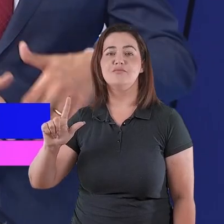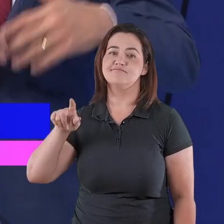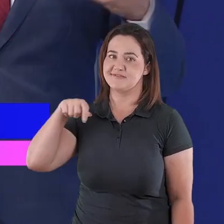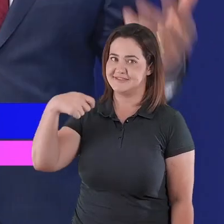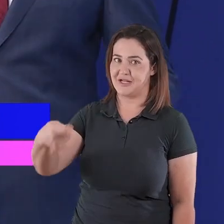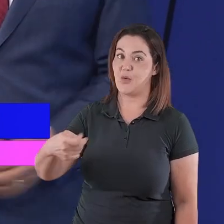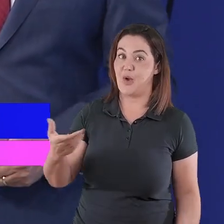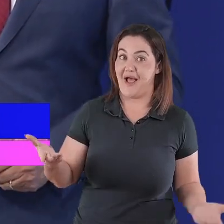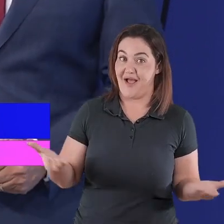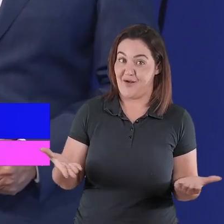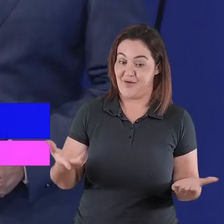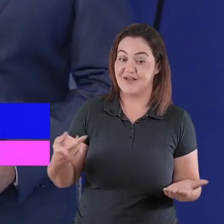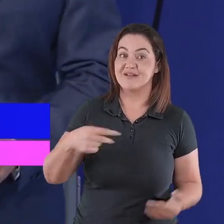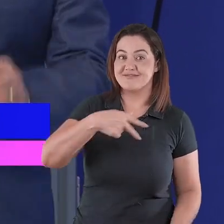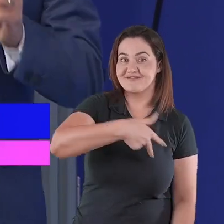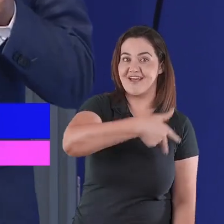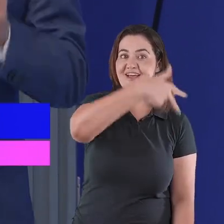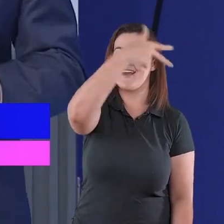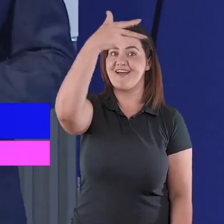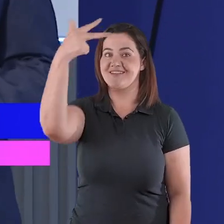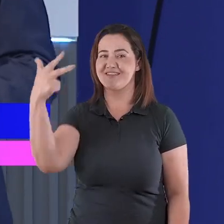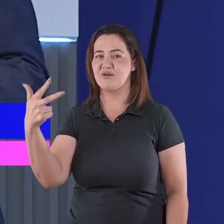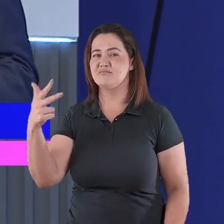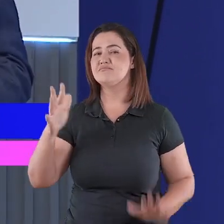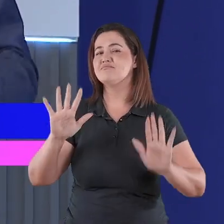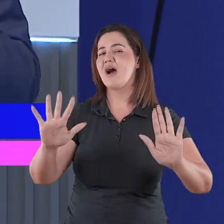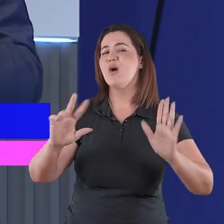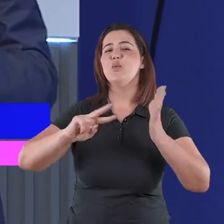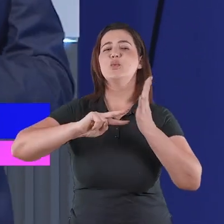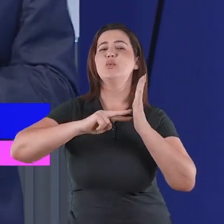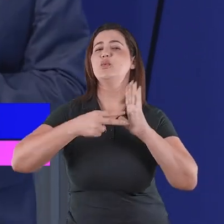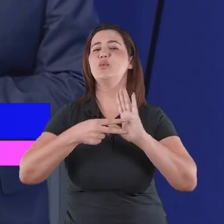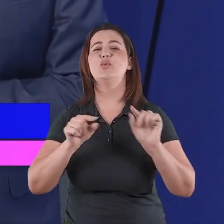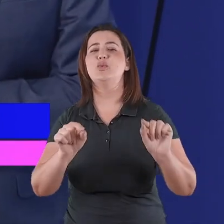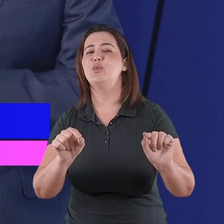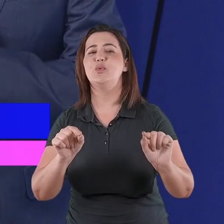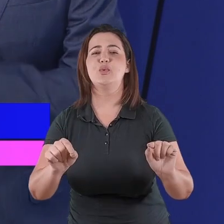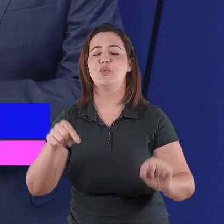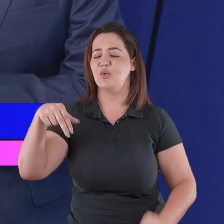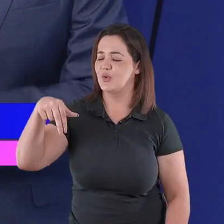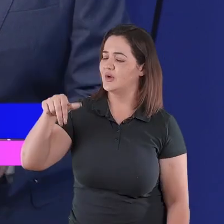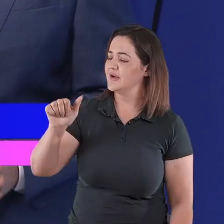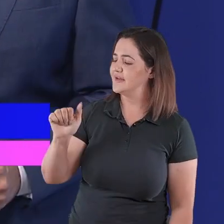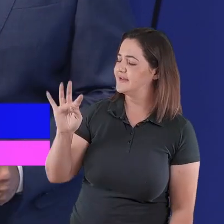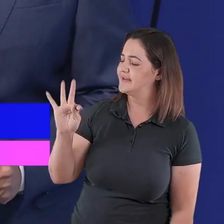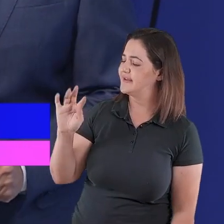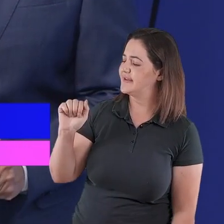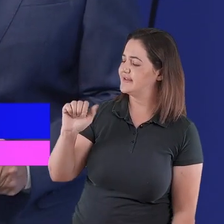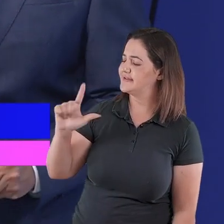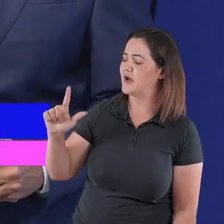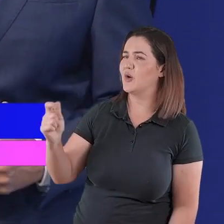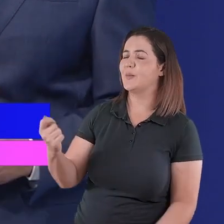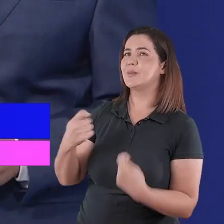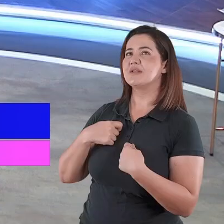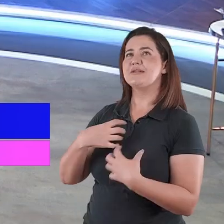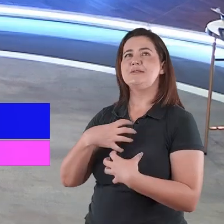comemoram, celebram. Mas o que, de fato, o Natal traz para mim e para você?